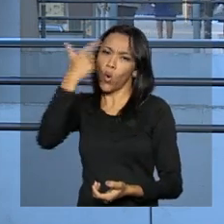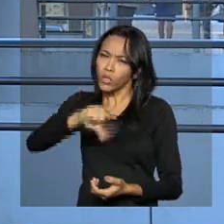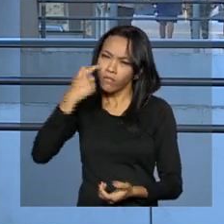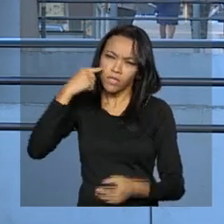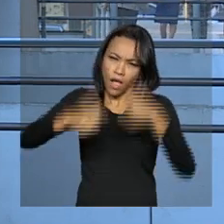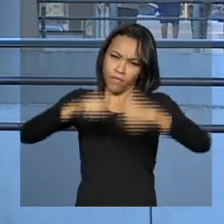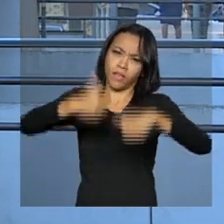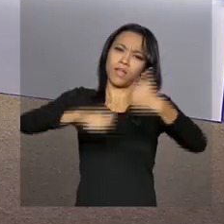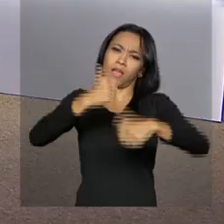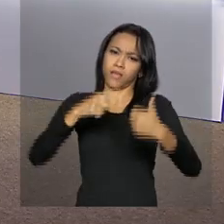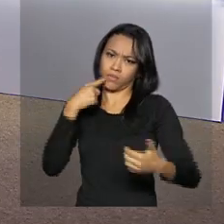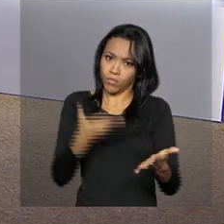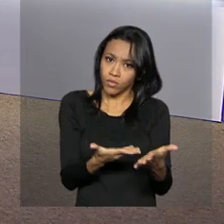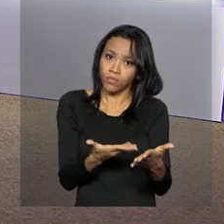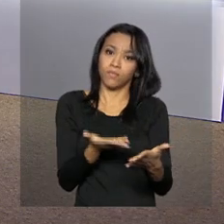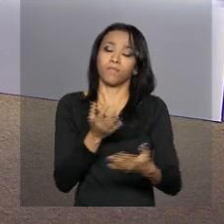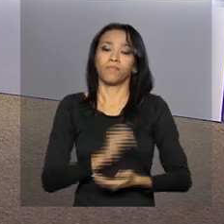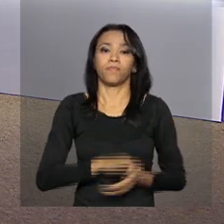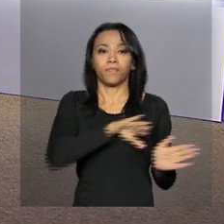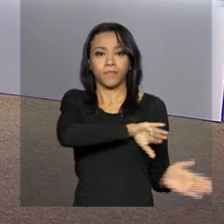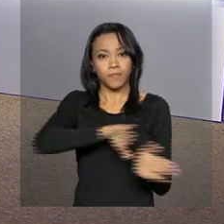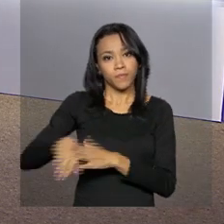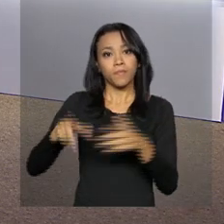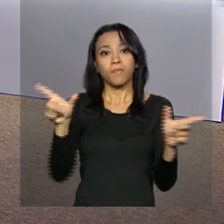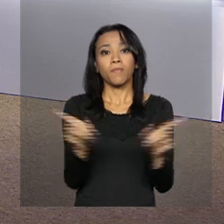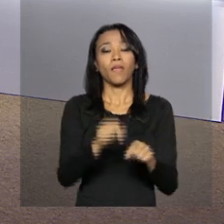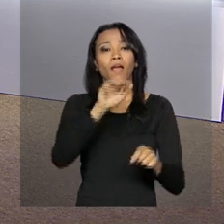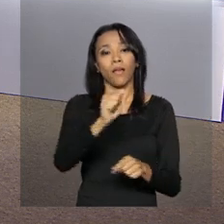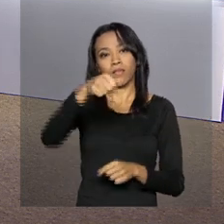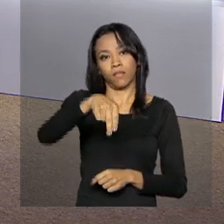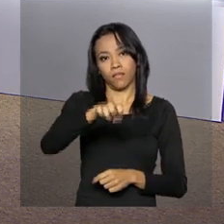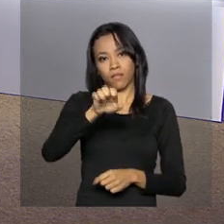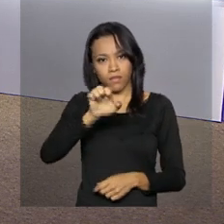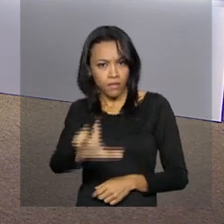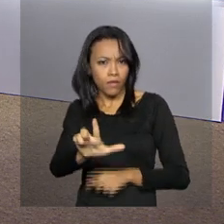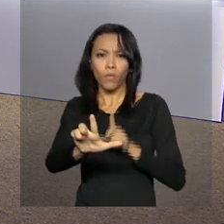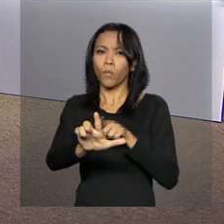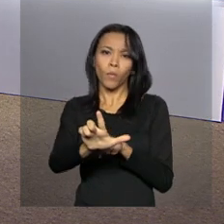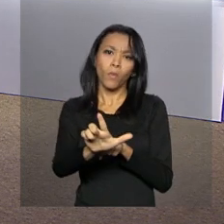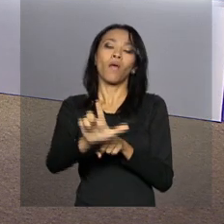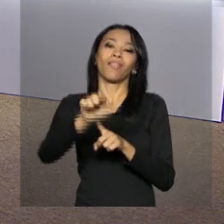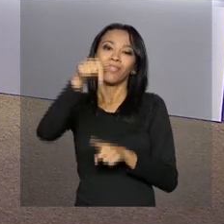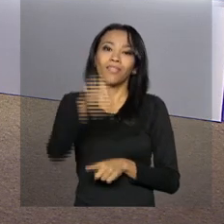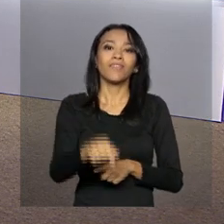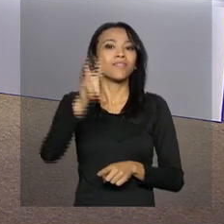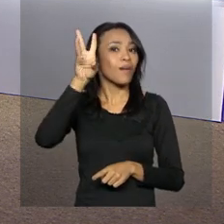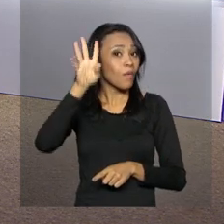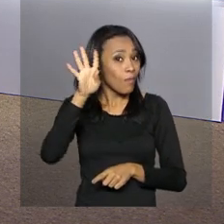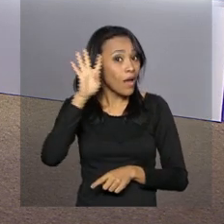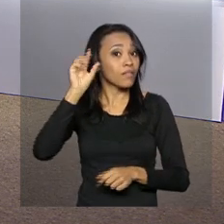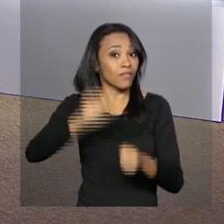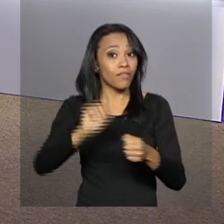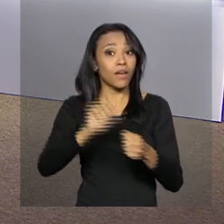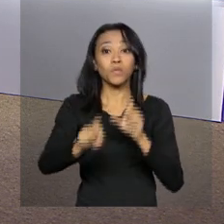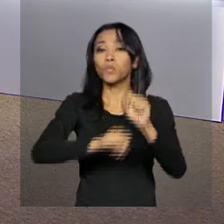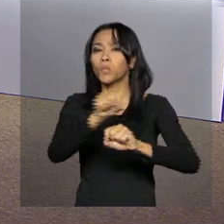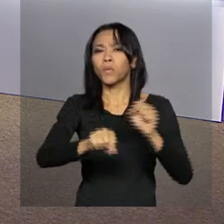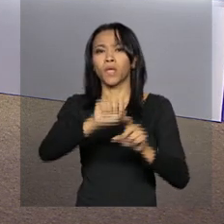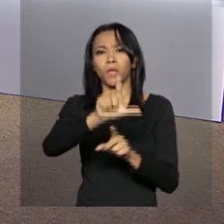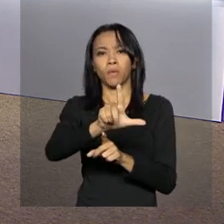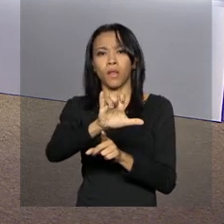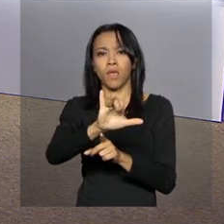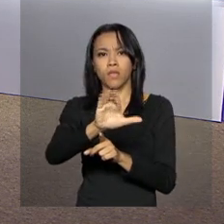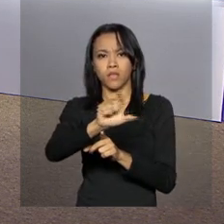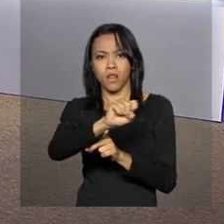da decisão. A Agência Nacional de Energia Elétrica, ANEEL, realiza nesta quarta-feira o leilão para a contratação de